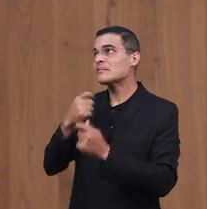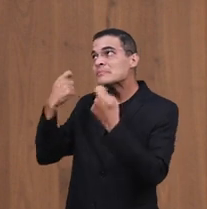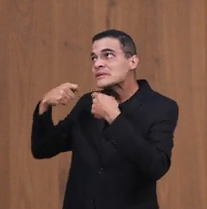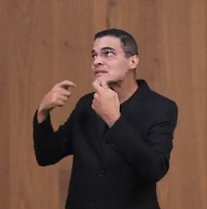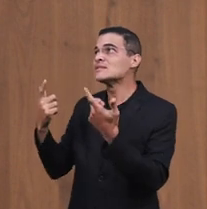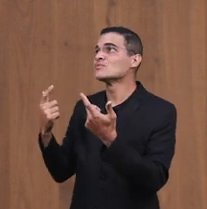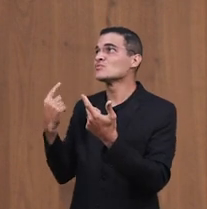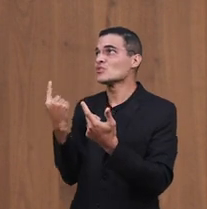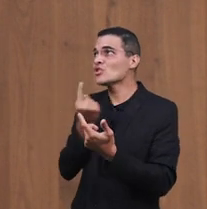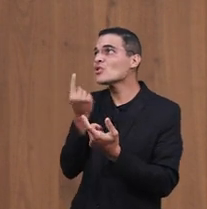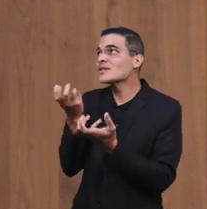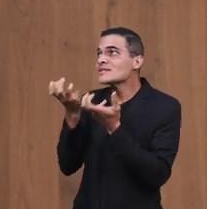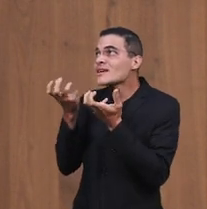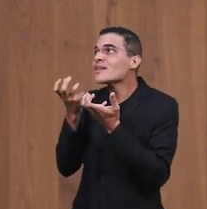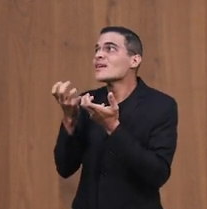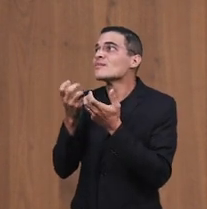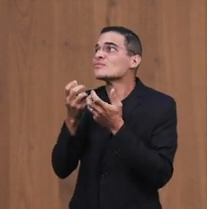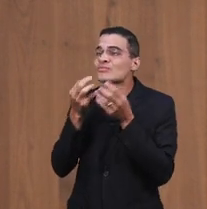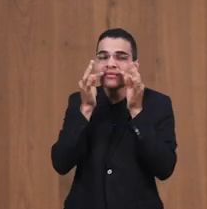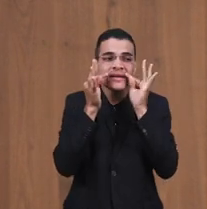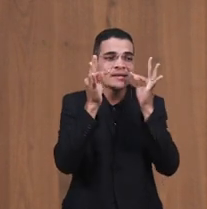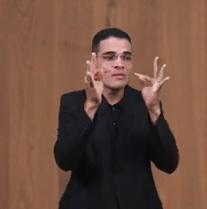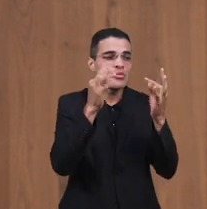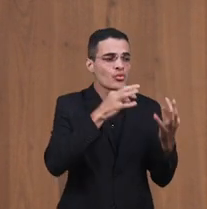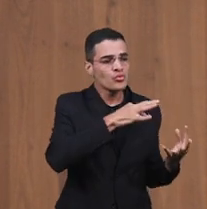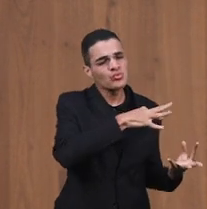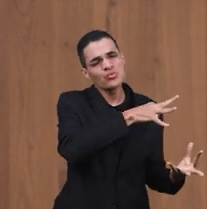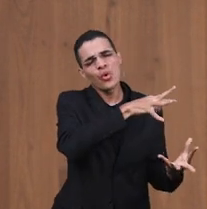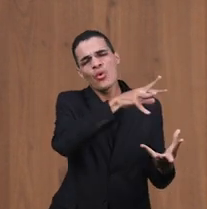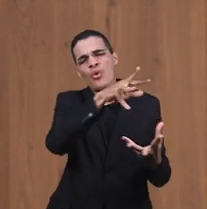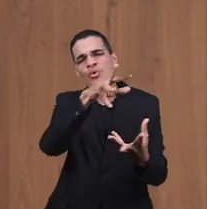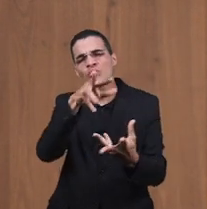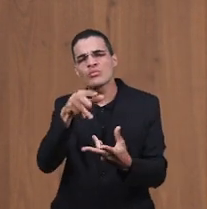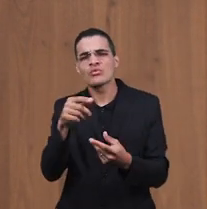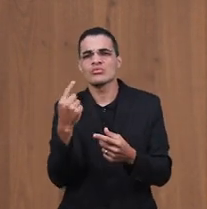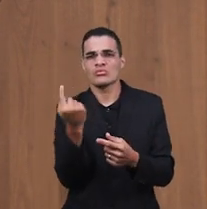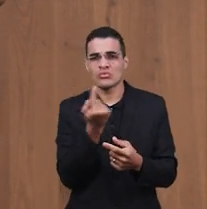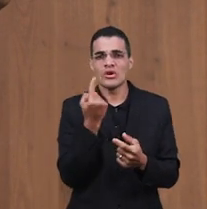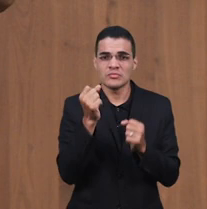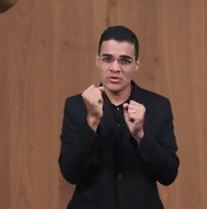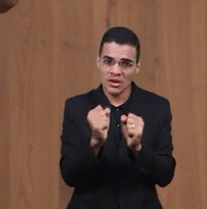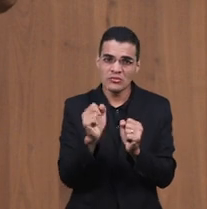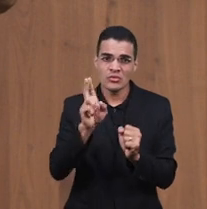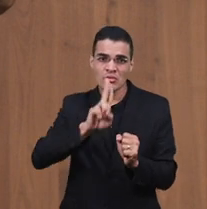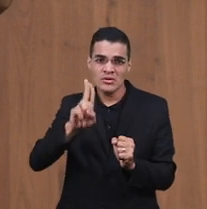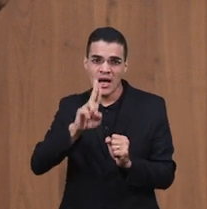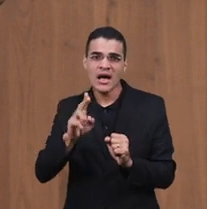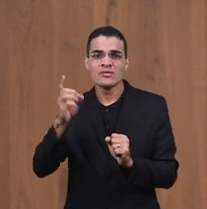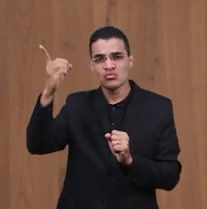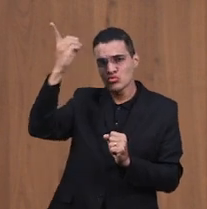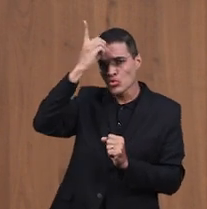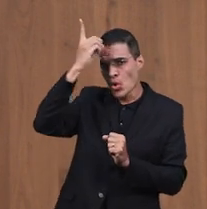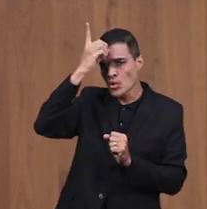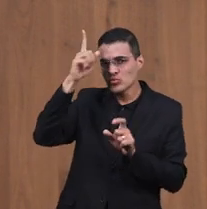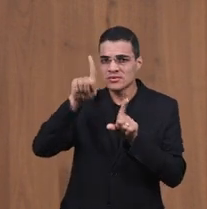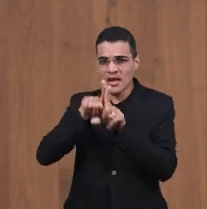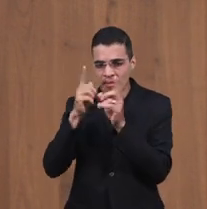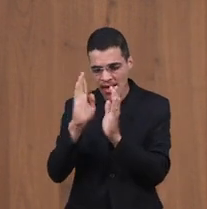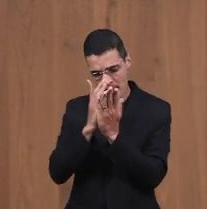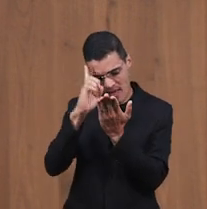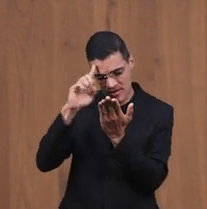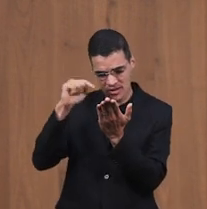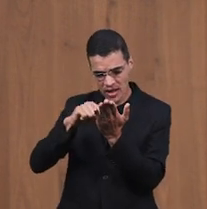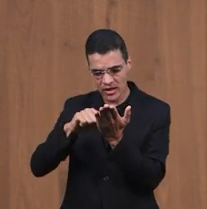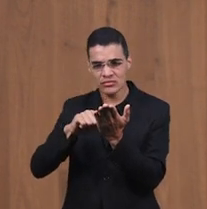bênção Onde quer Que nós Estivermos Que possamos Ser usados Com dons espirituais Com a palavra Do